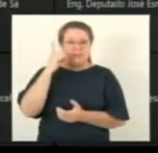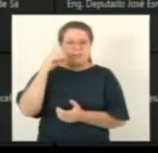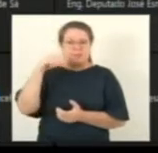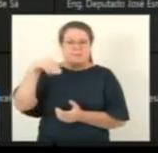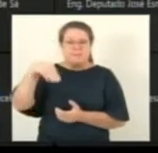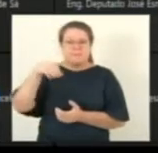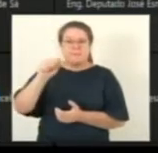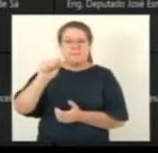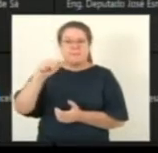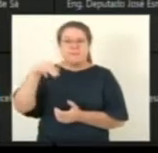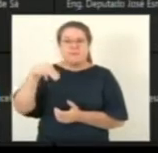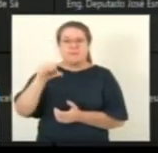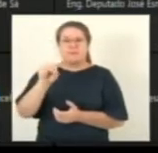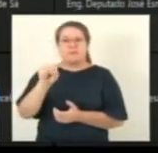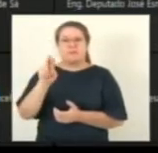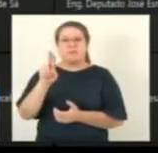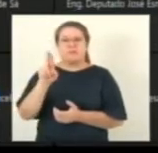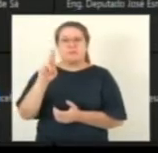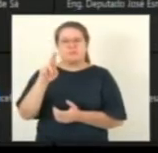Mansur